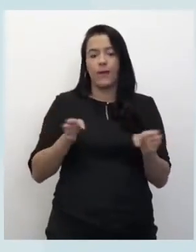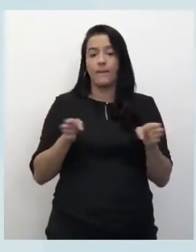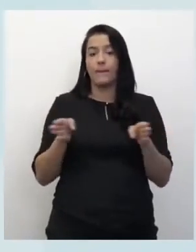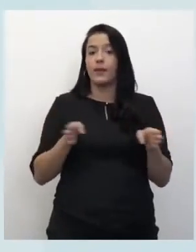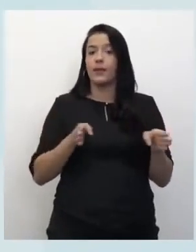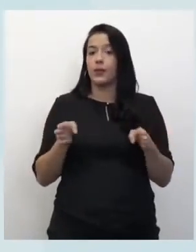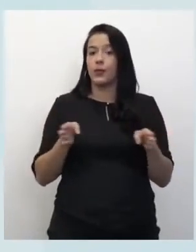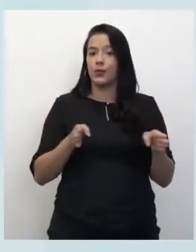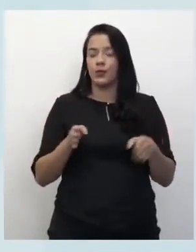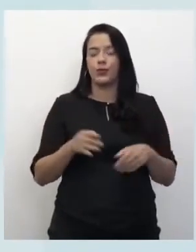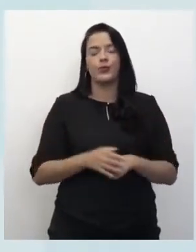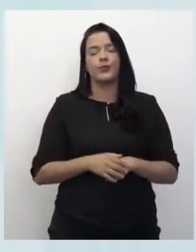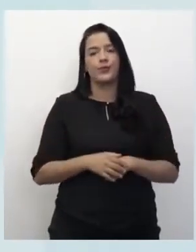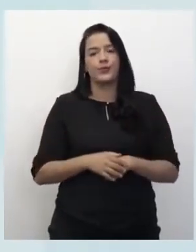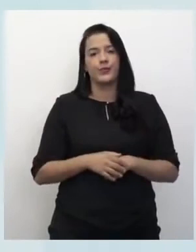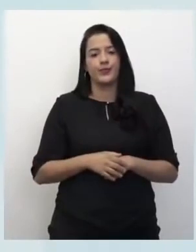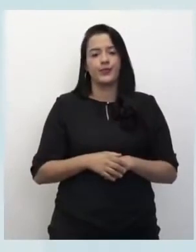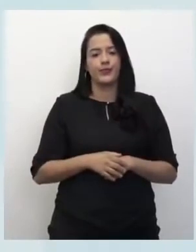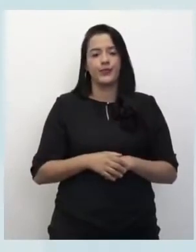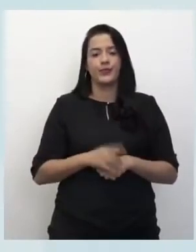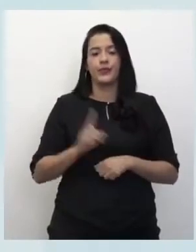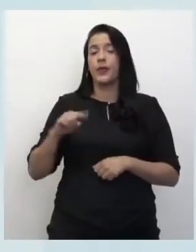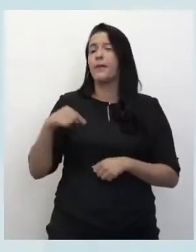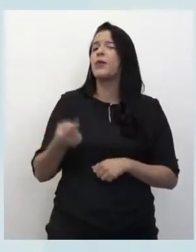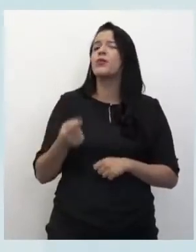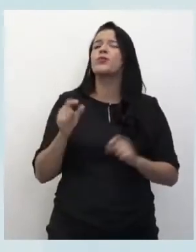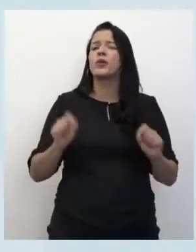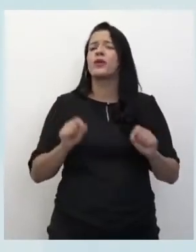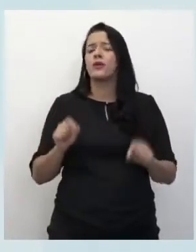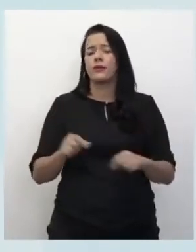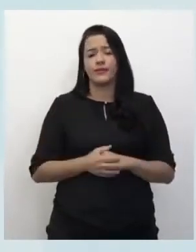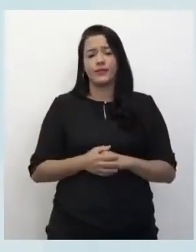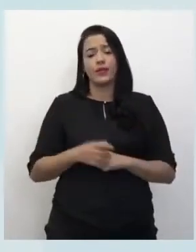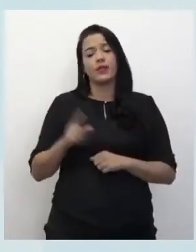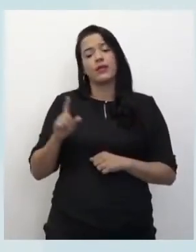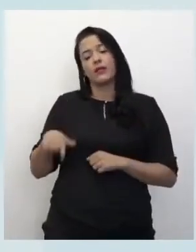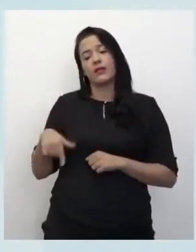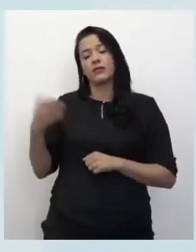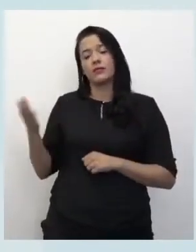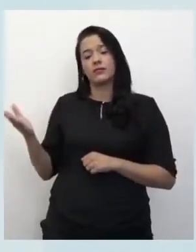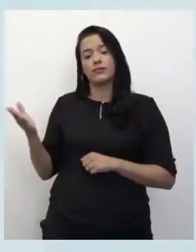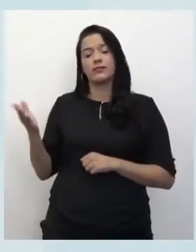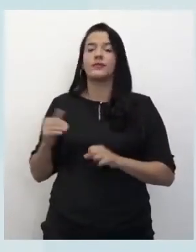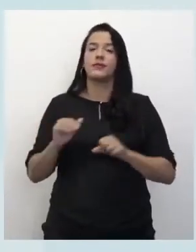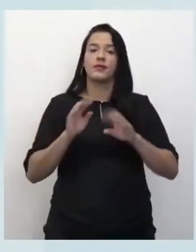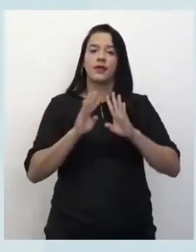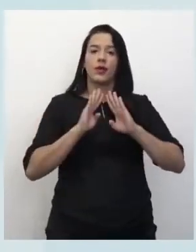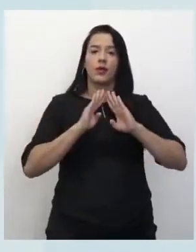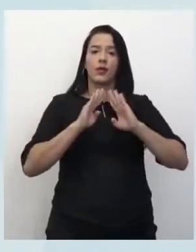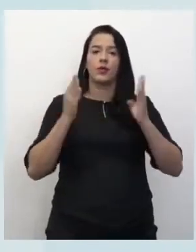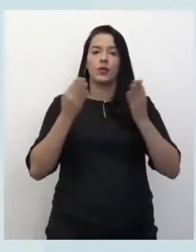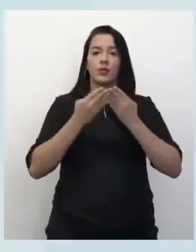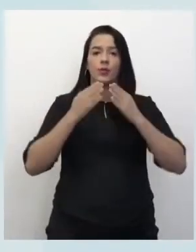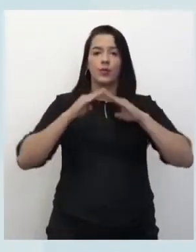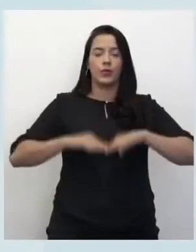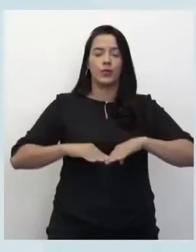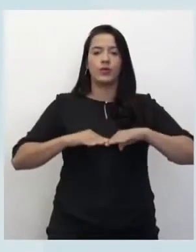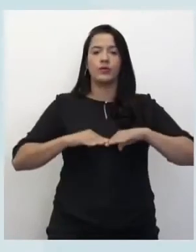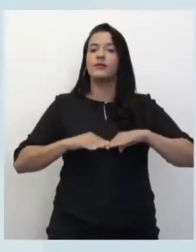atualizando em um tempo. Depois. Depois o quê ou de quando, né? Da quarentena. Então, criando